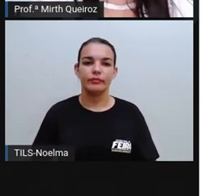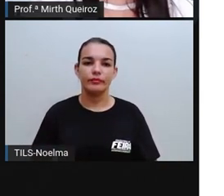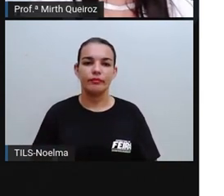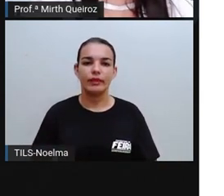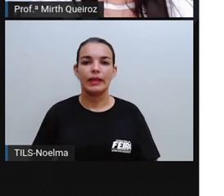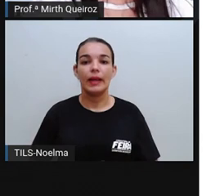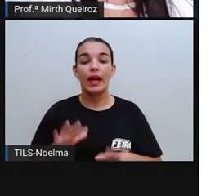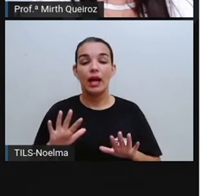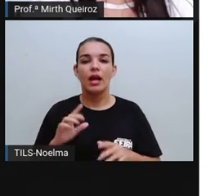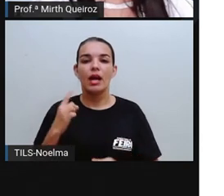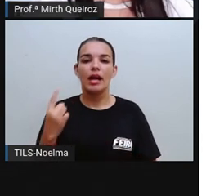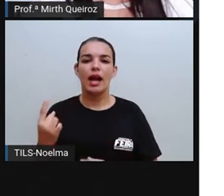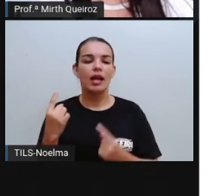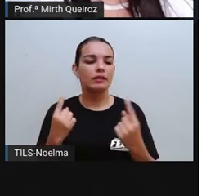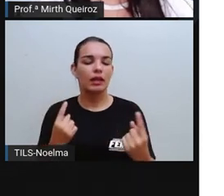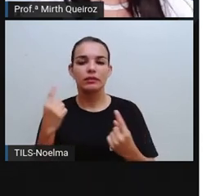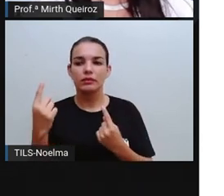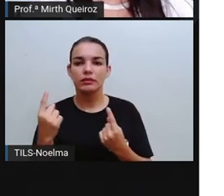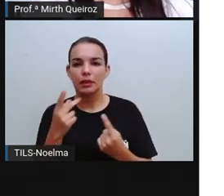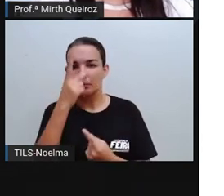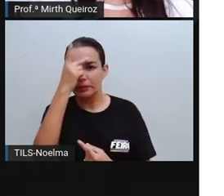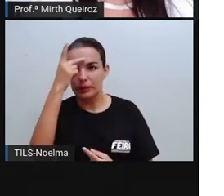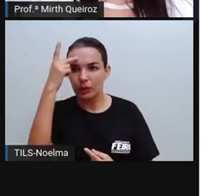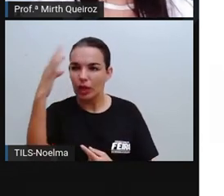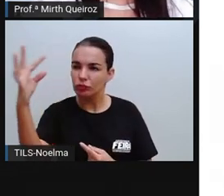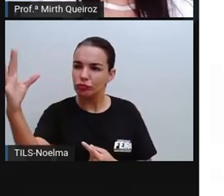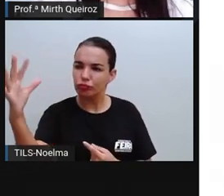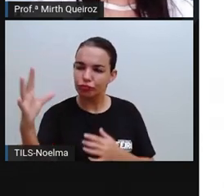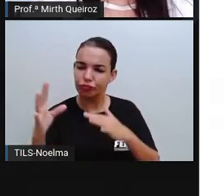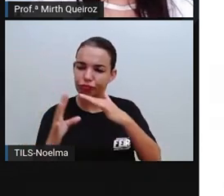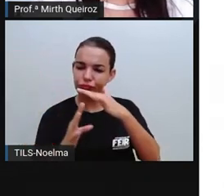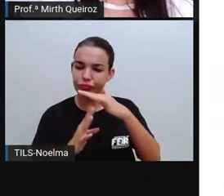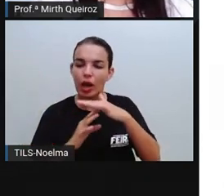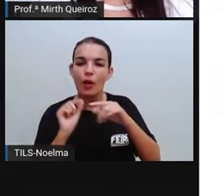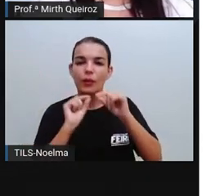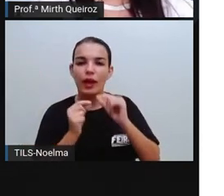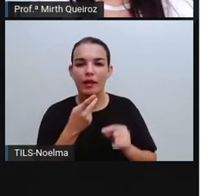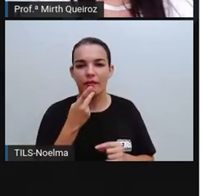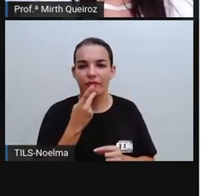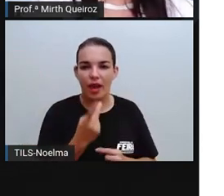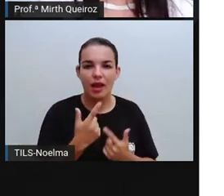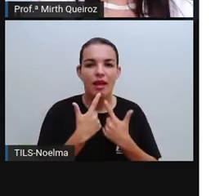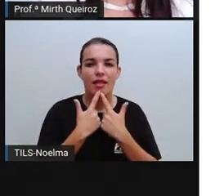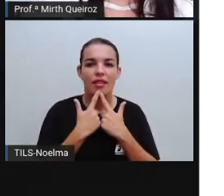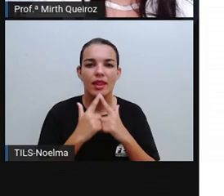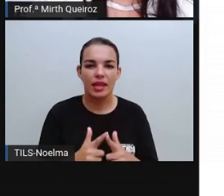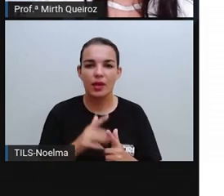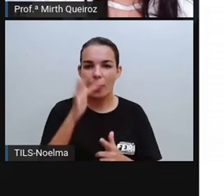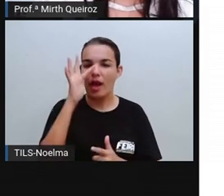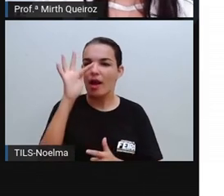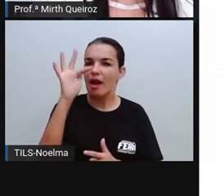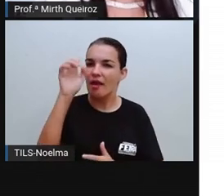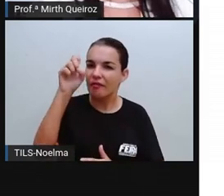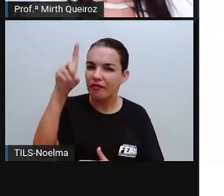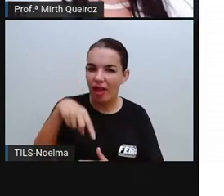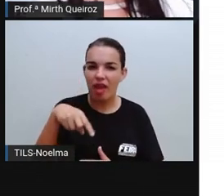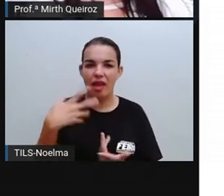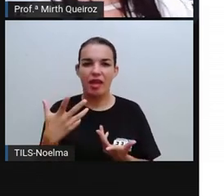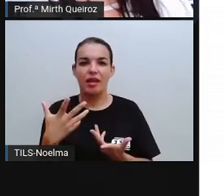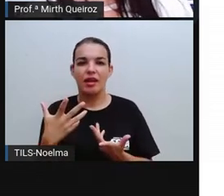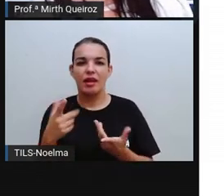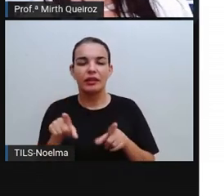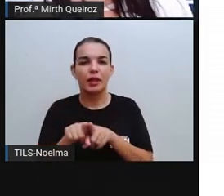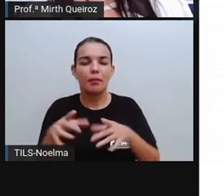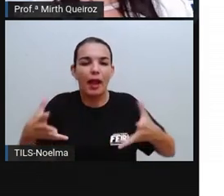Cada indivíduo trouxe o seu idioma, sua fé, suas habilidades. Não pensem que porque vieram os povos africanos, todos